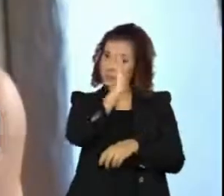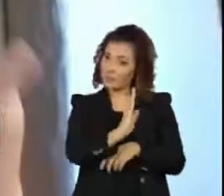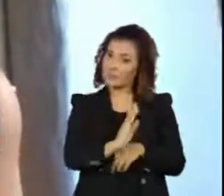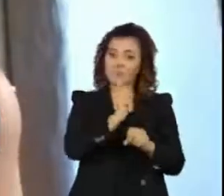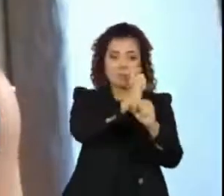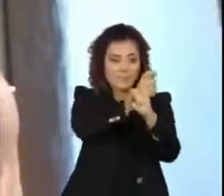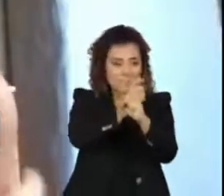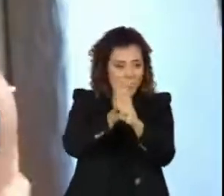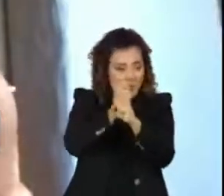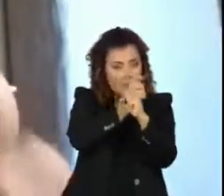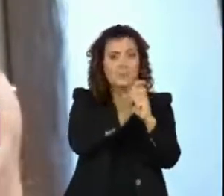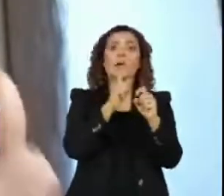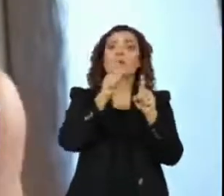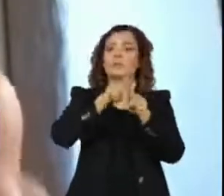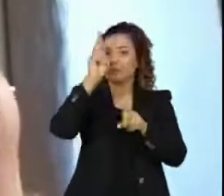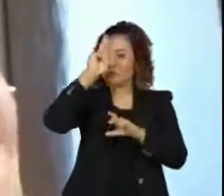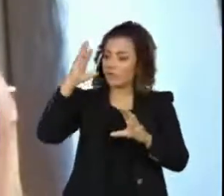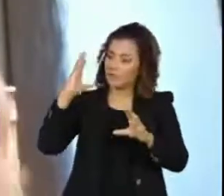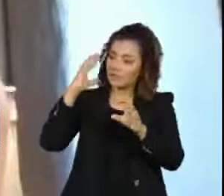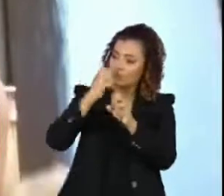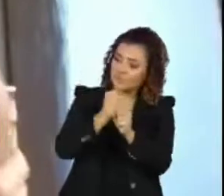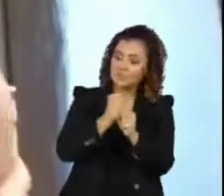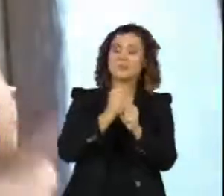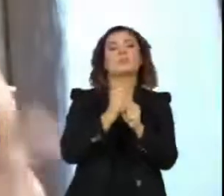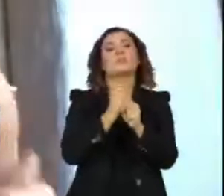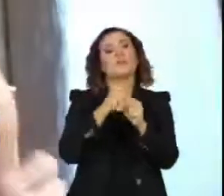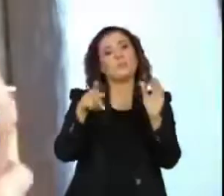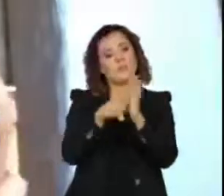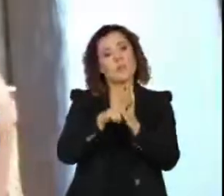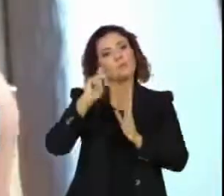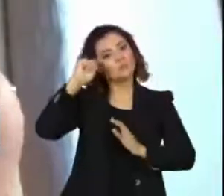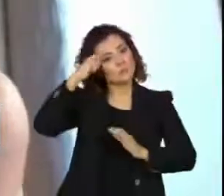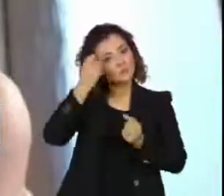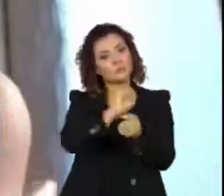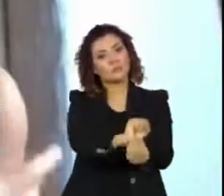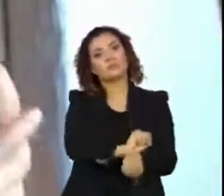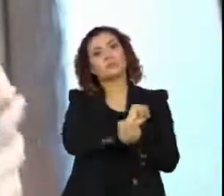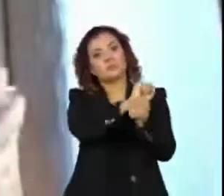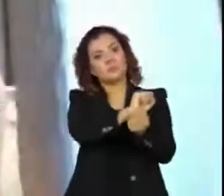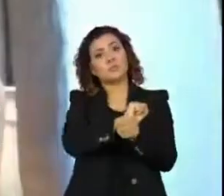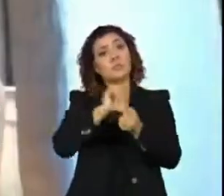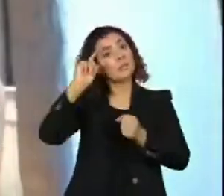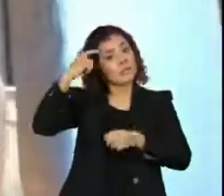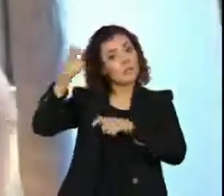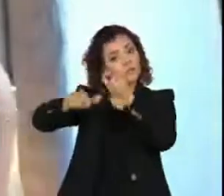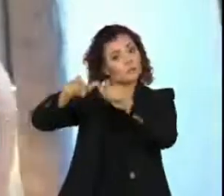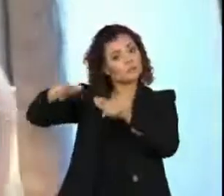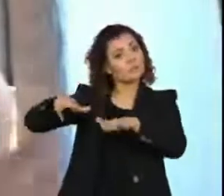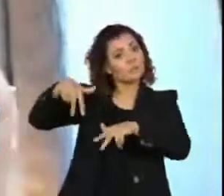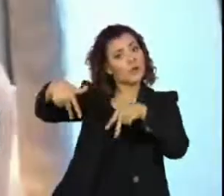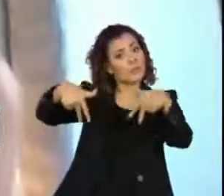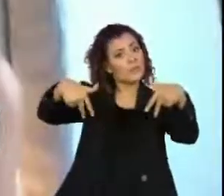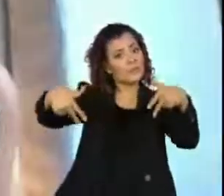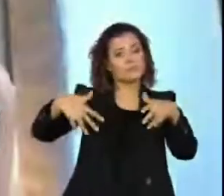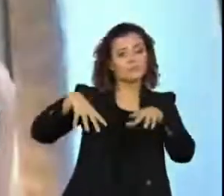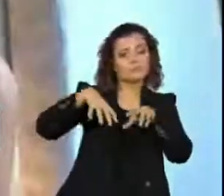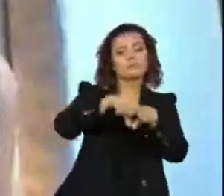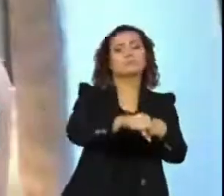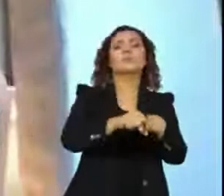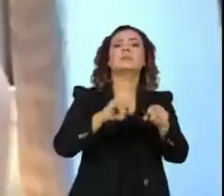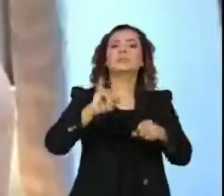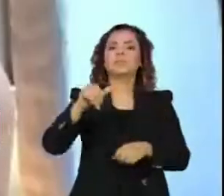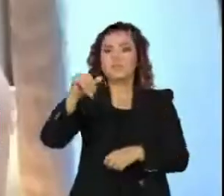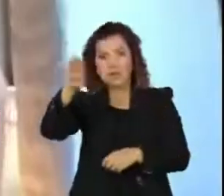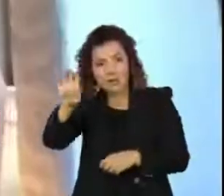chamada de História da Escravidão, que é muito feita por historiadores negros, é preciso que se diga, e Flávio Gomes e Jaime